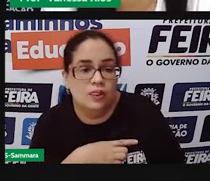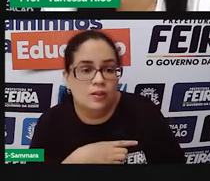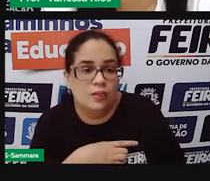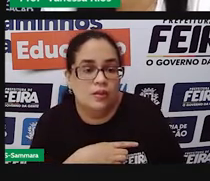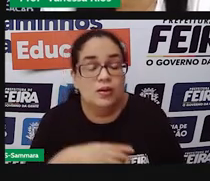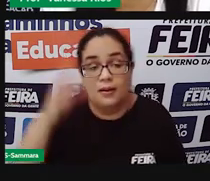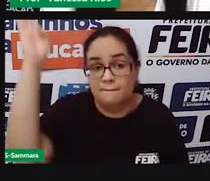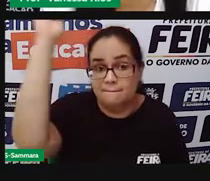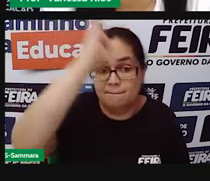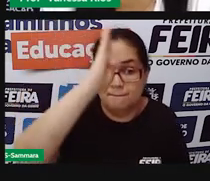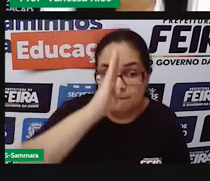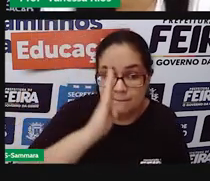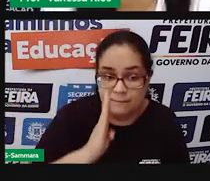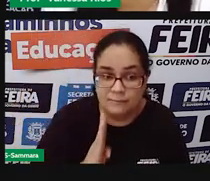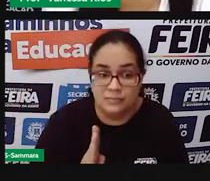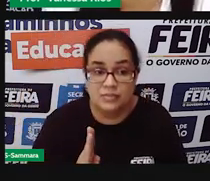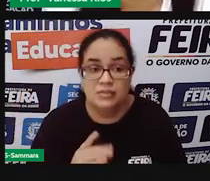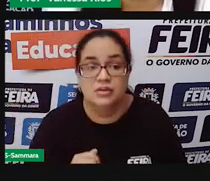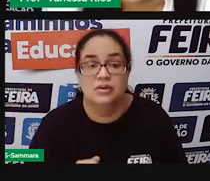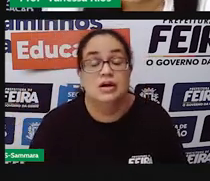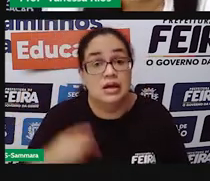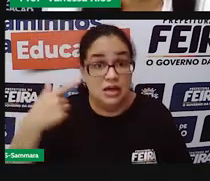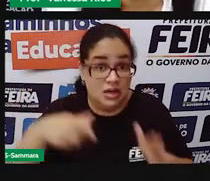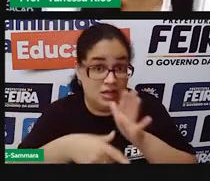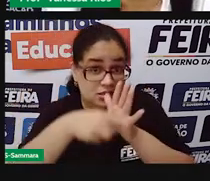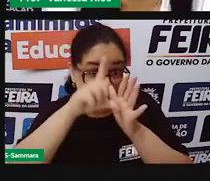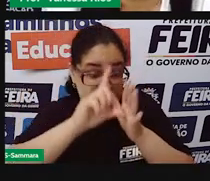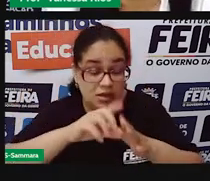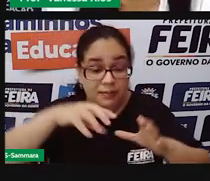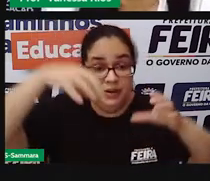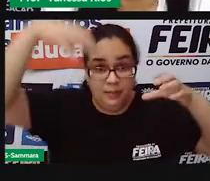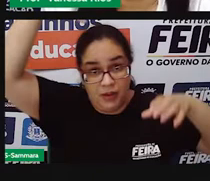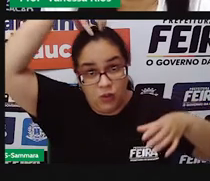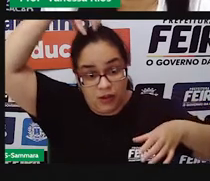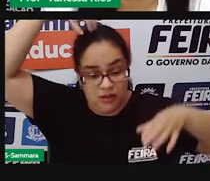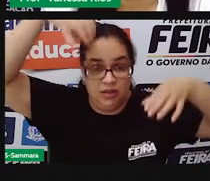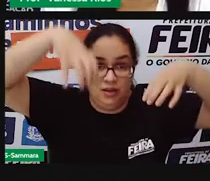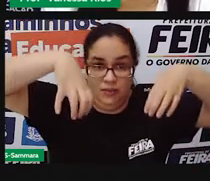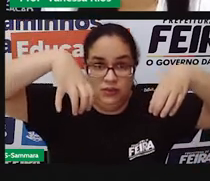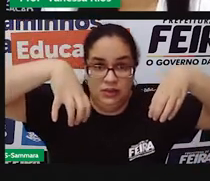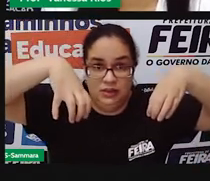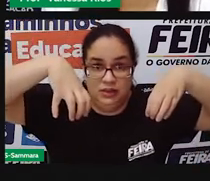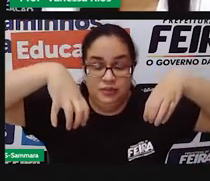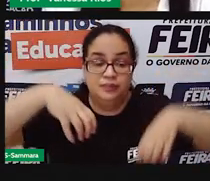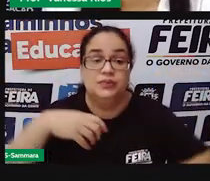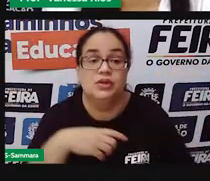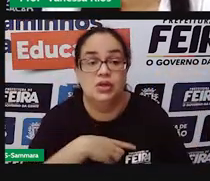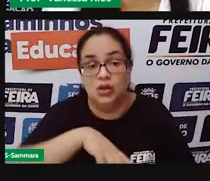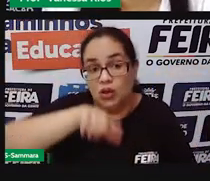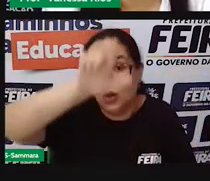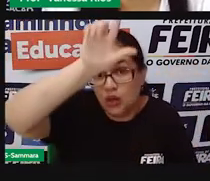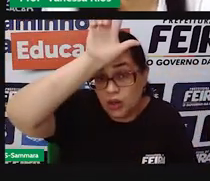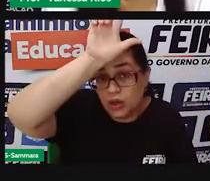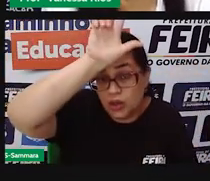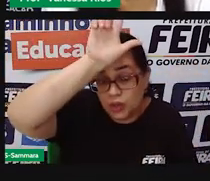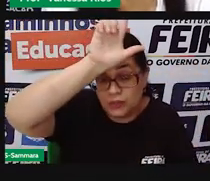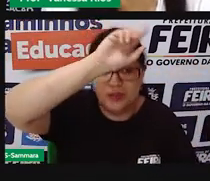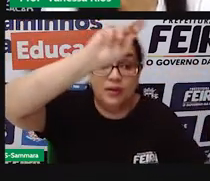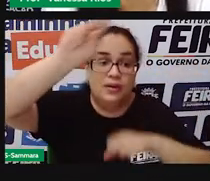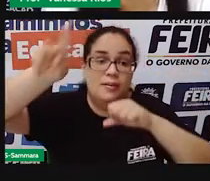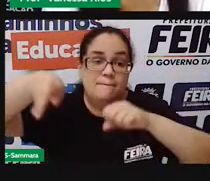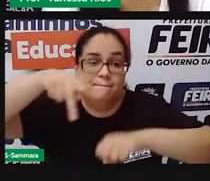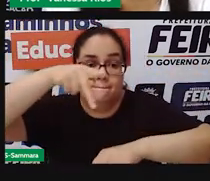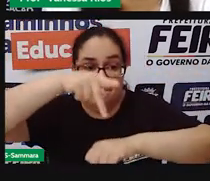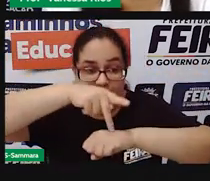em que o Brasil era regido pela monarquia e aí o líder, né, do país, o